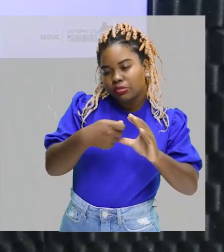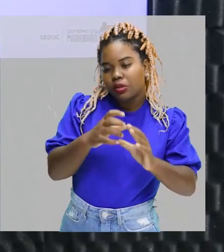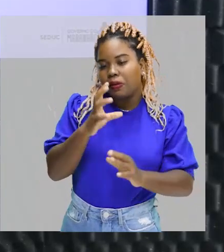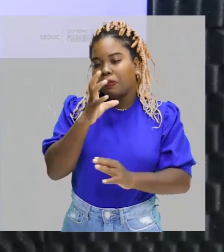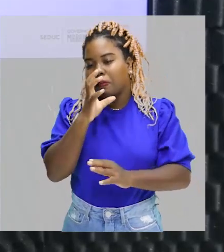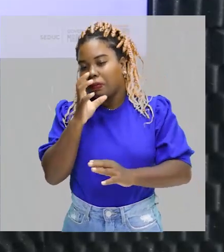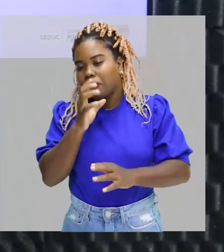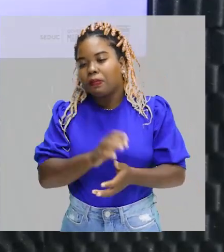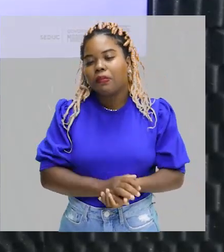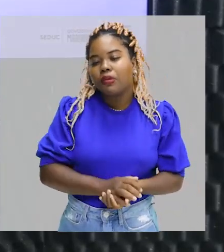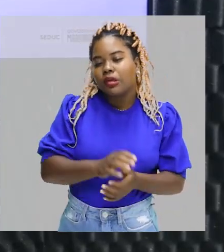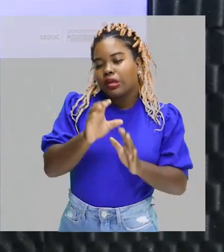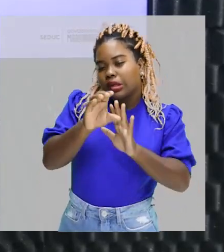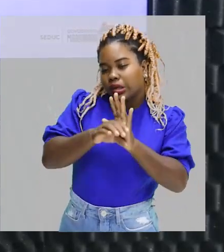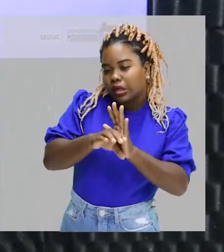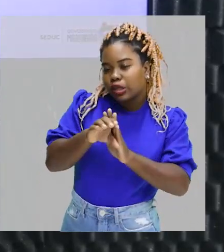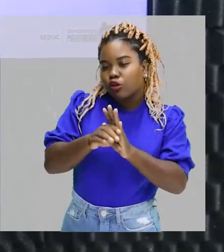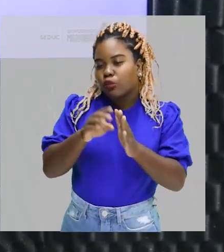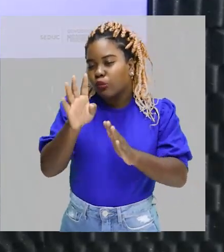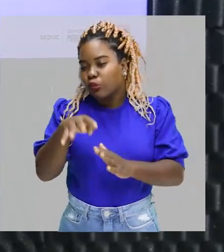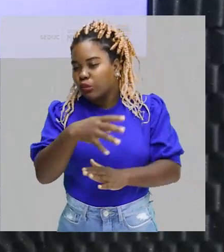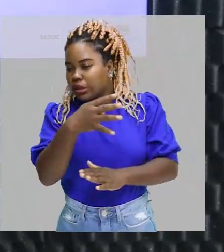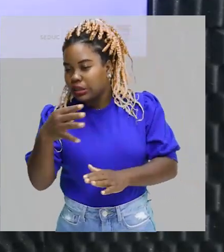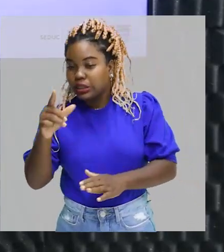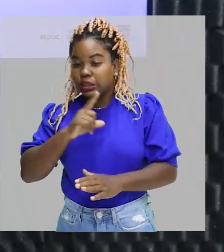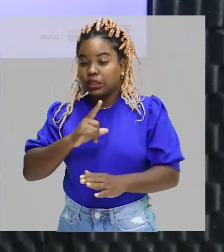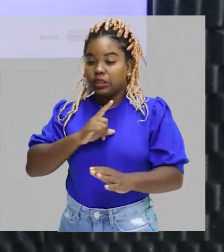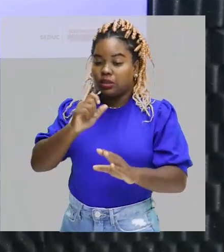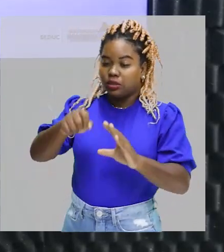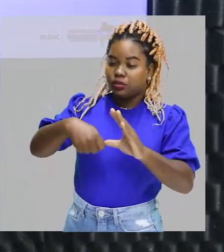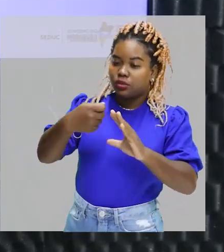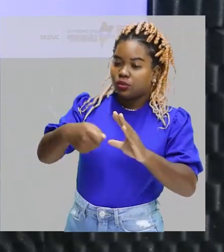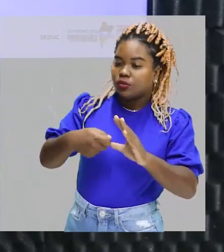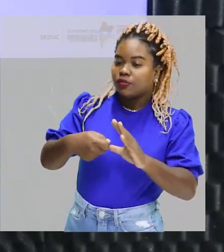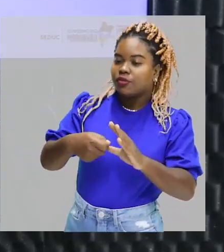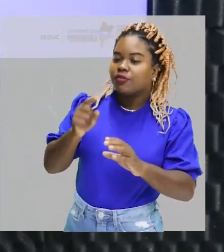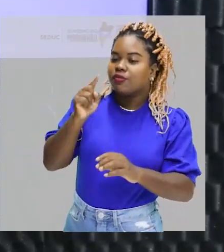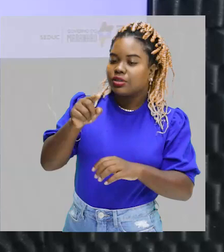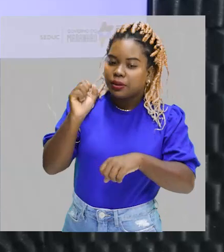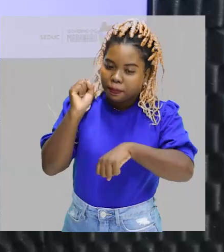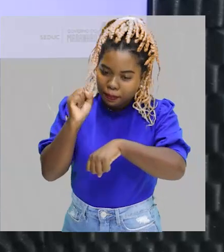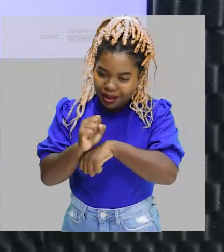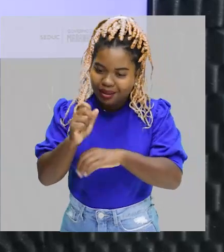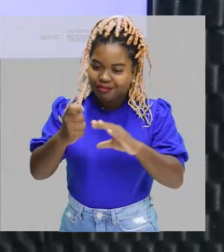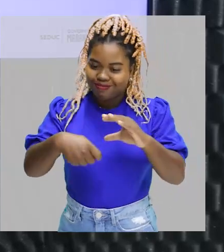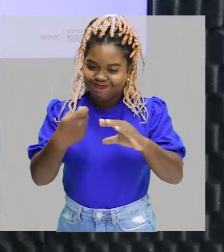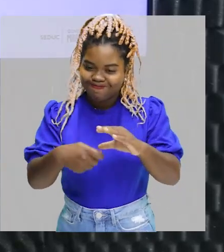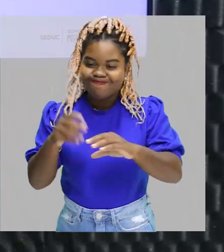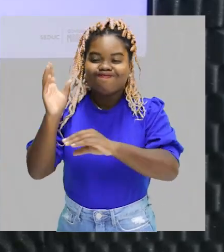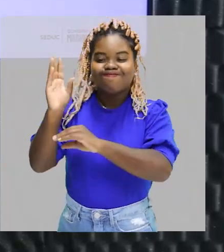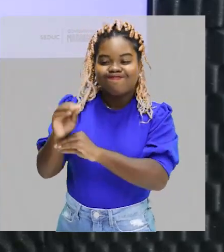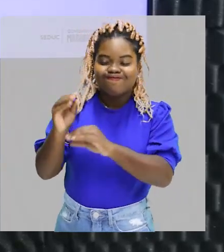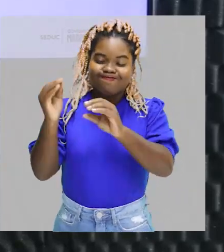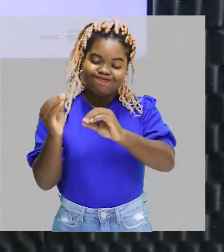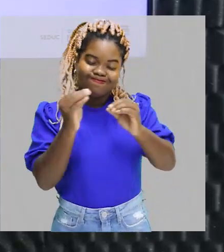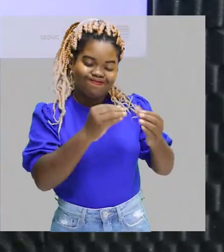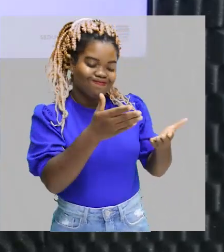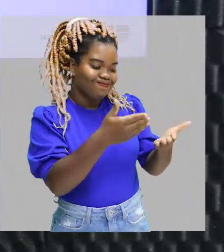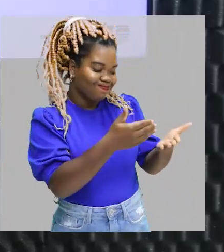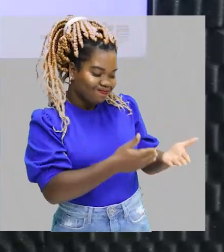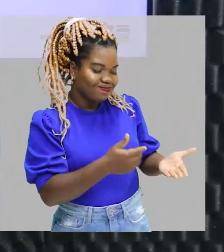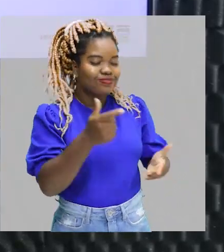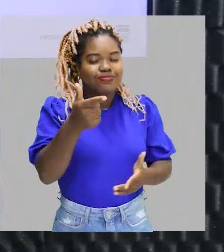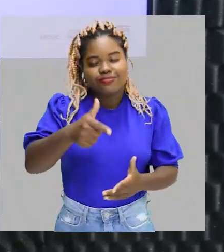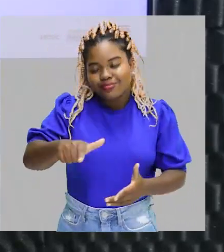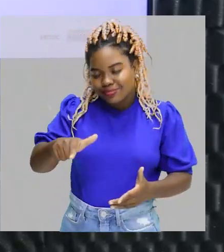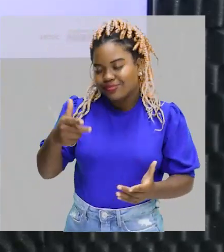conceito, aquela tabela, aquela questão chamou sua atenção, você printa a tela, passa essa informação para